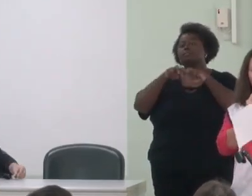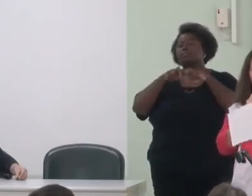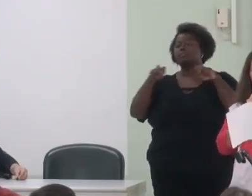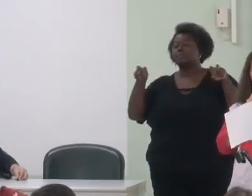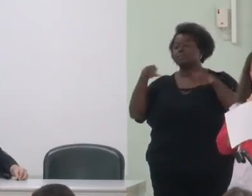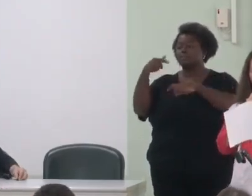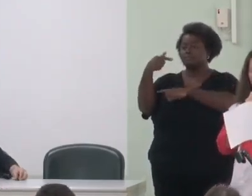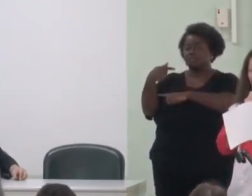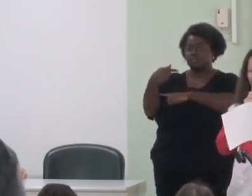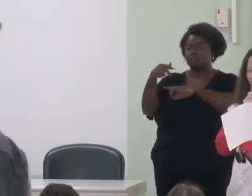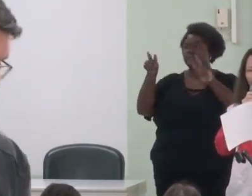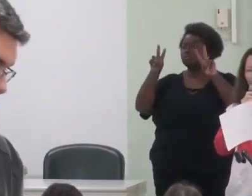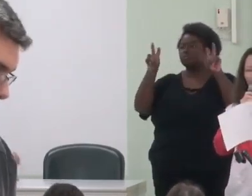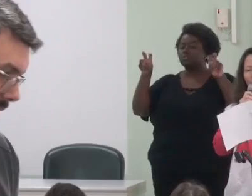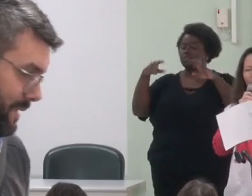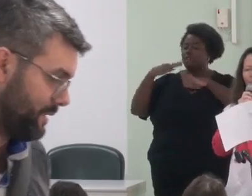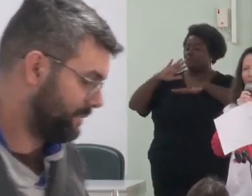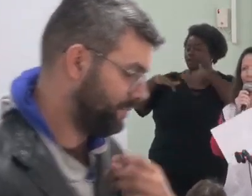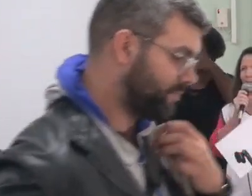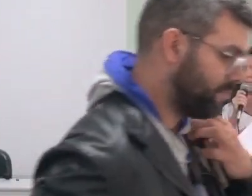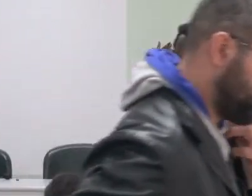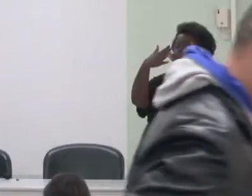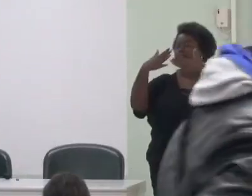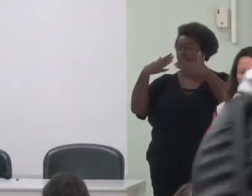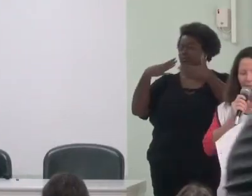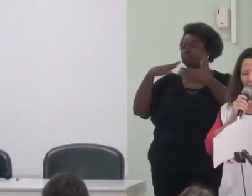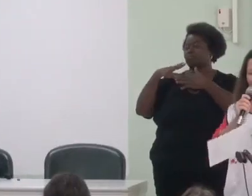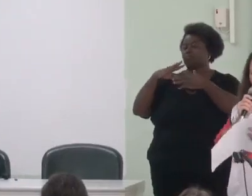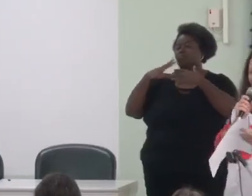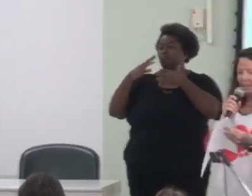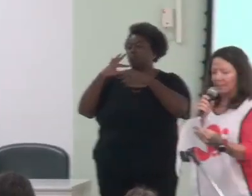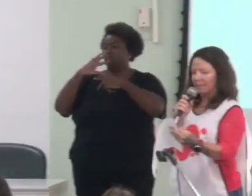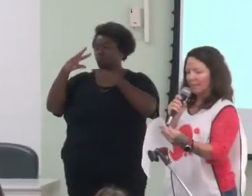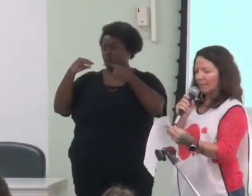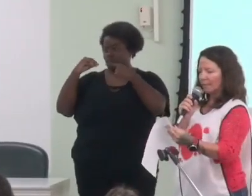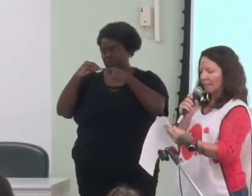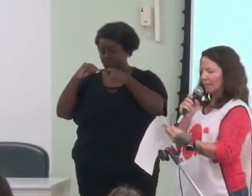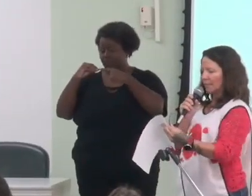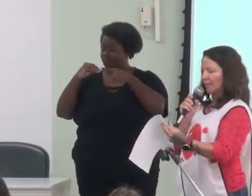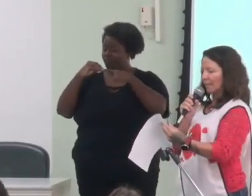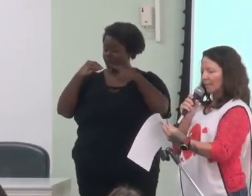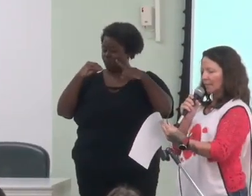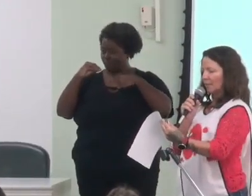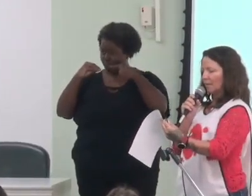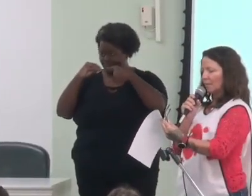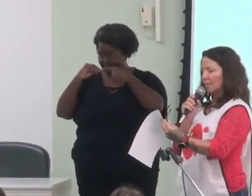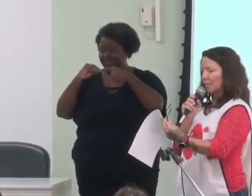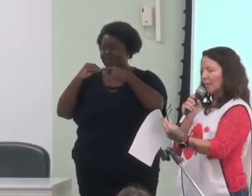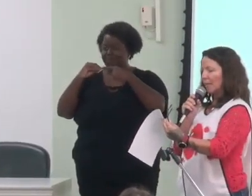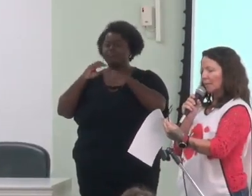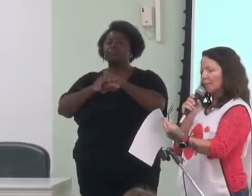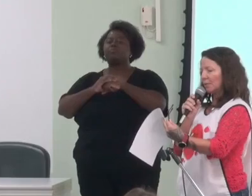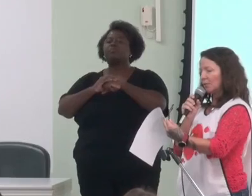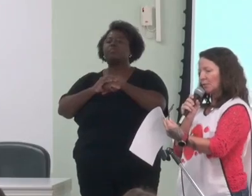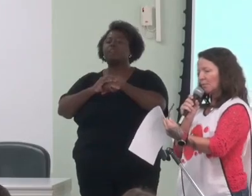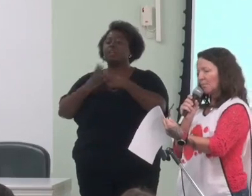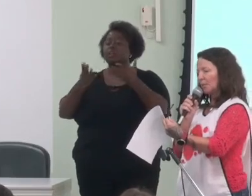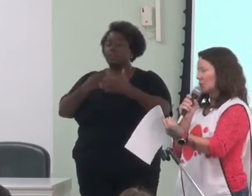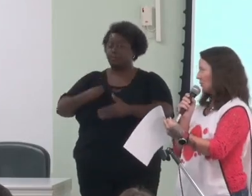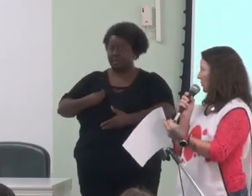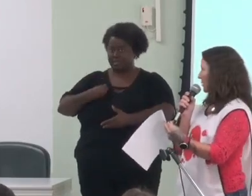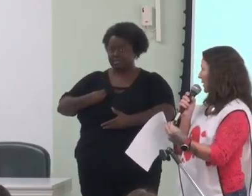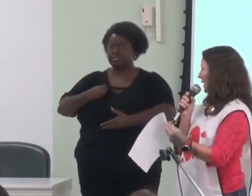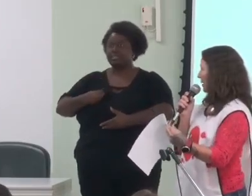com o título Avanços no Funcionalismo. A gente tem a presença aqui da senhora Amanda Heiderich